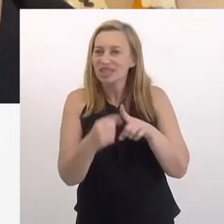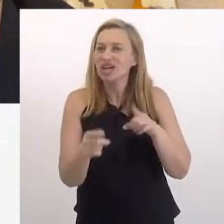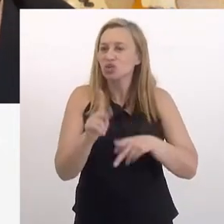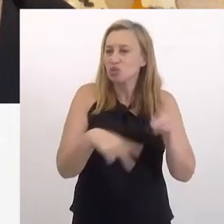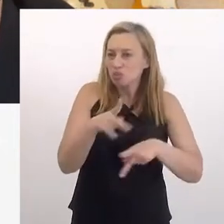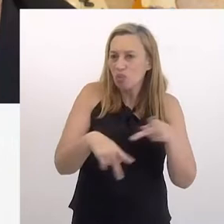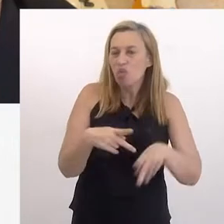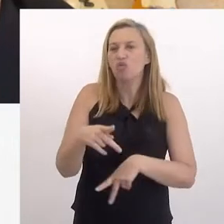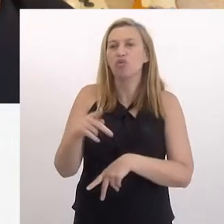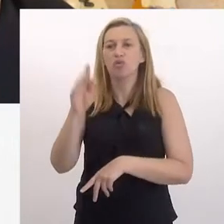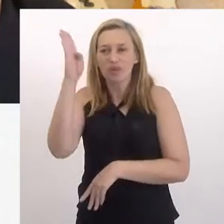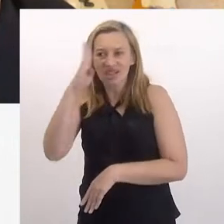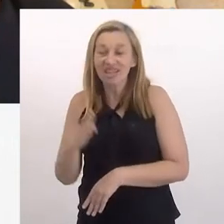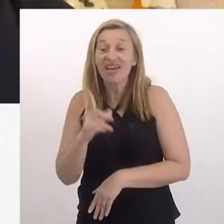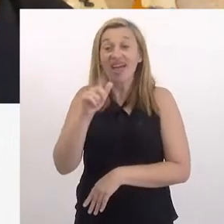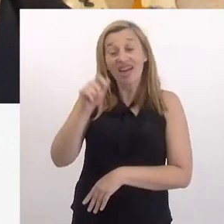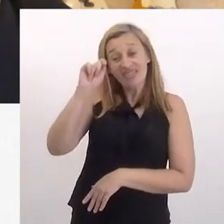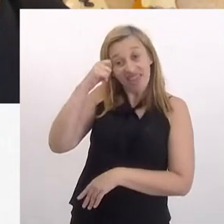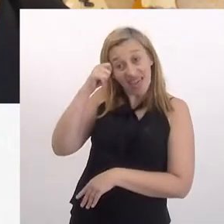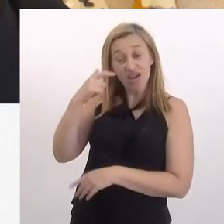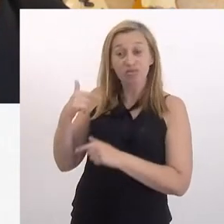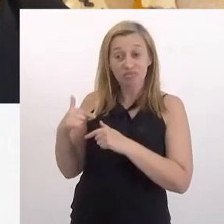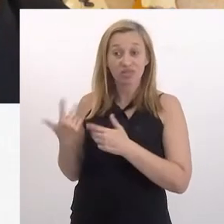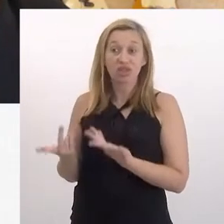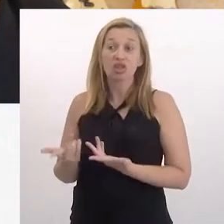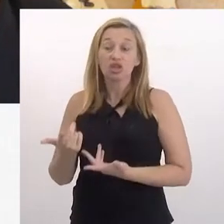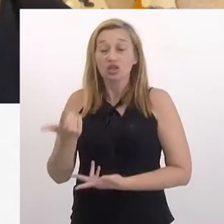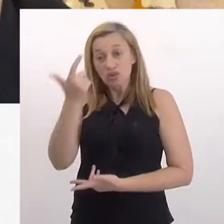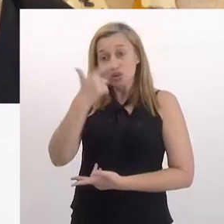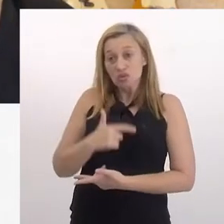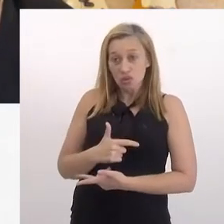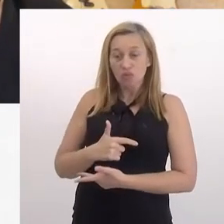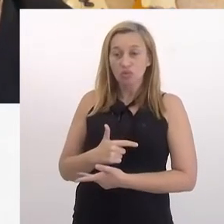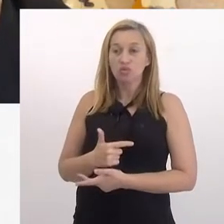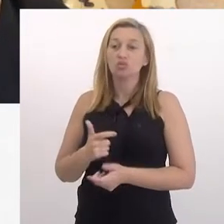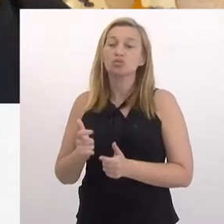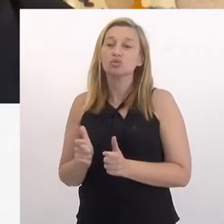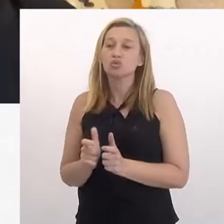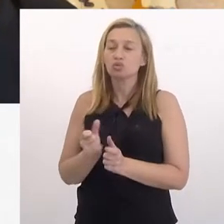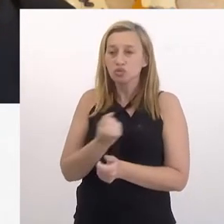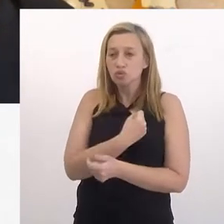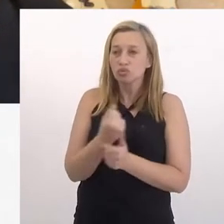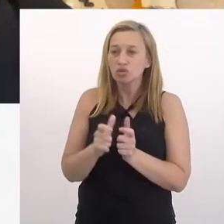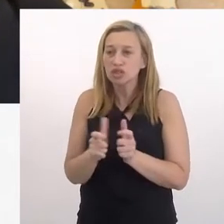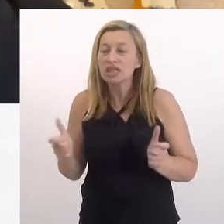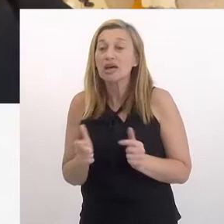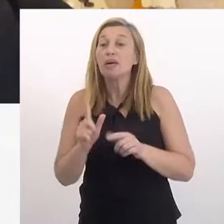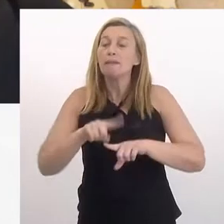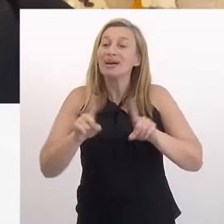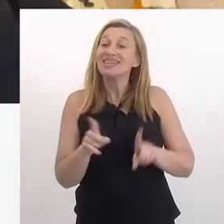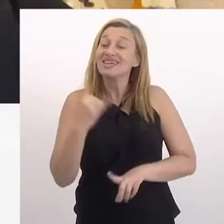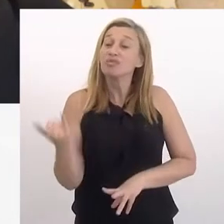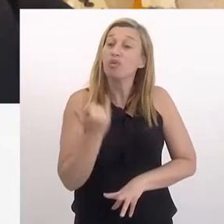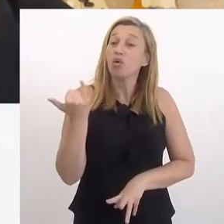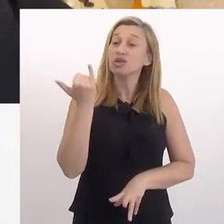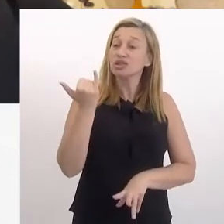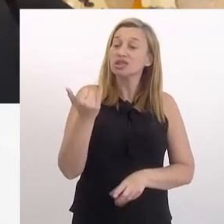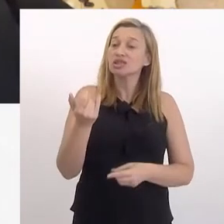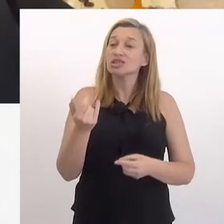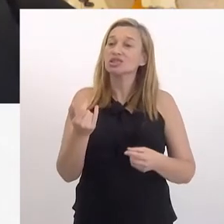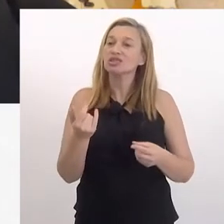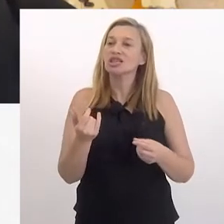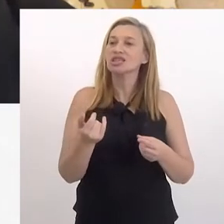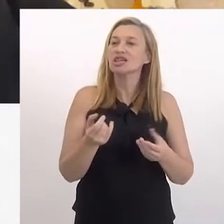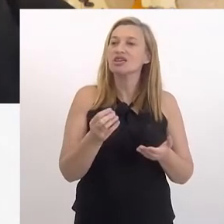metade do povo brasileiro é negro, tem uma descendência negra, então, na verdade, nós somos maioria, mas é importante que